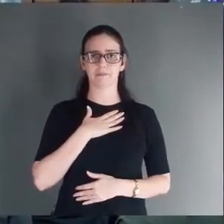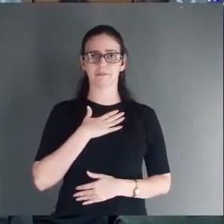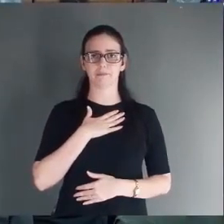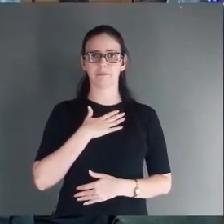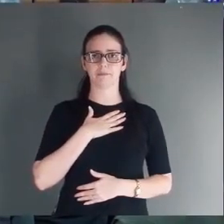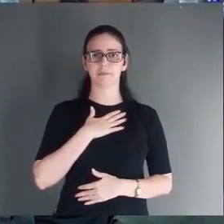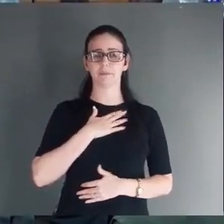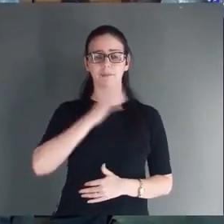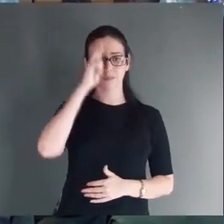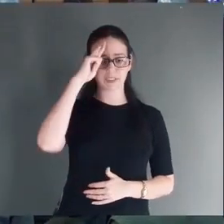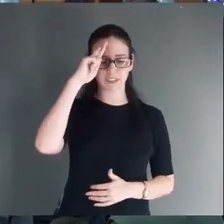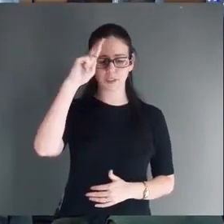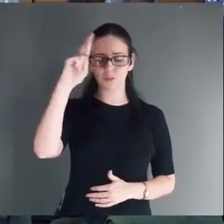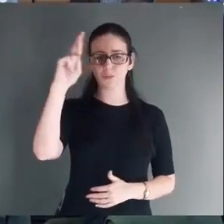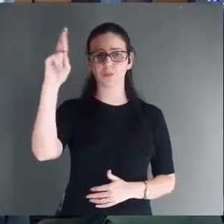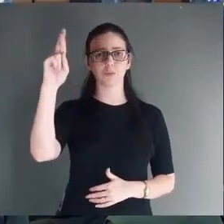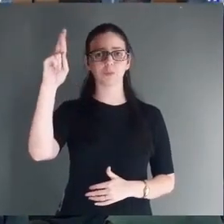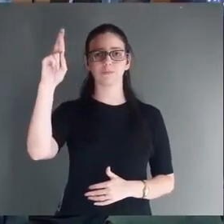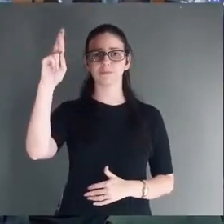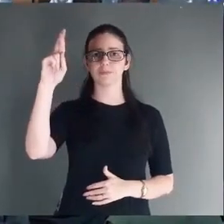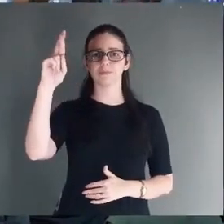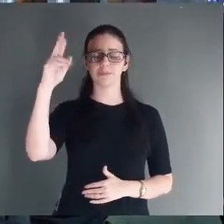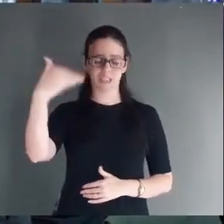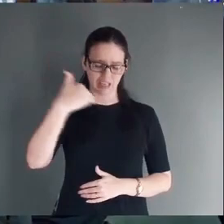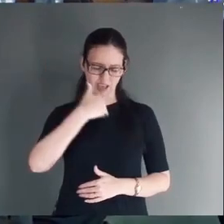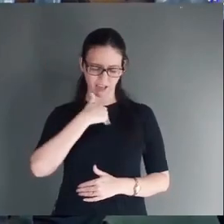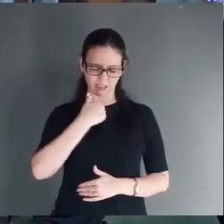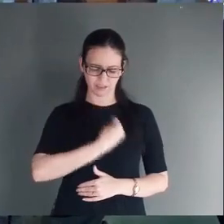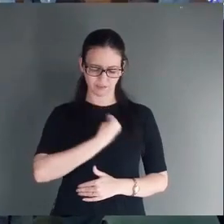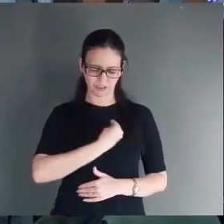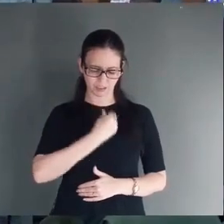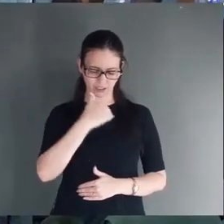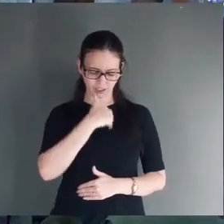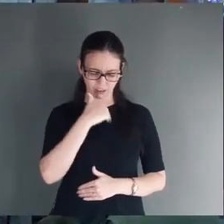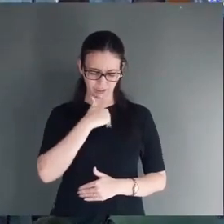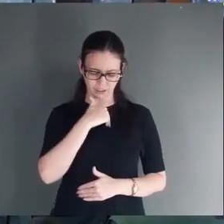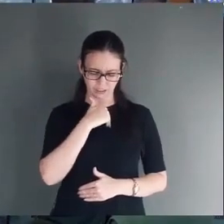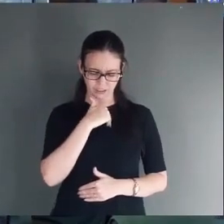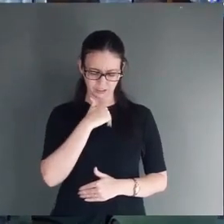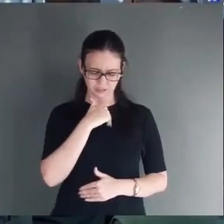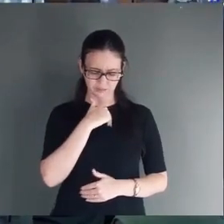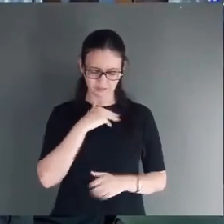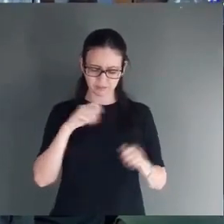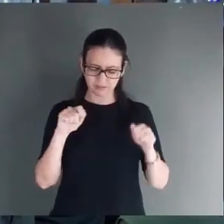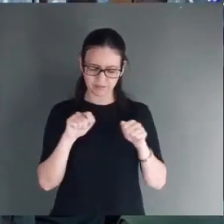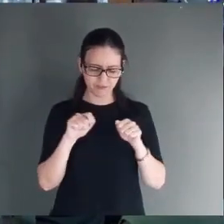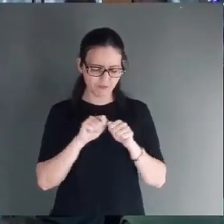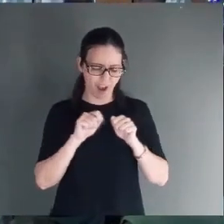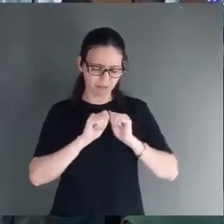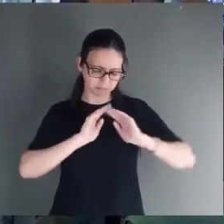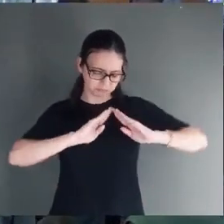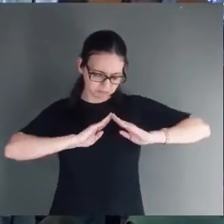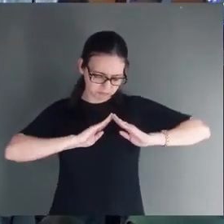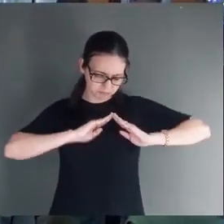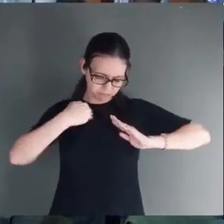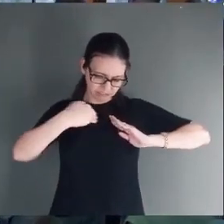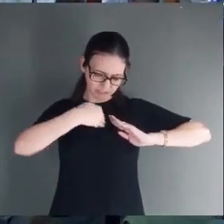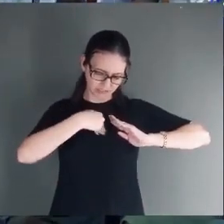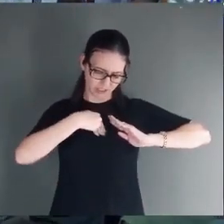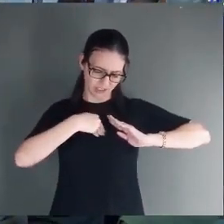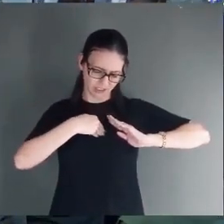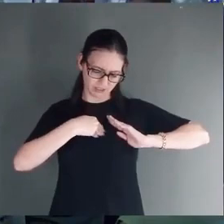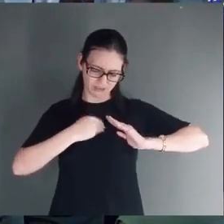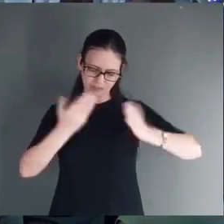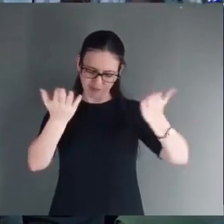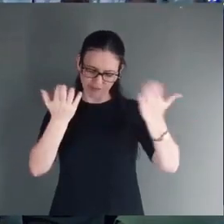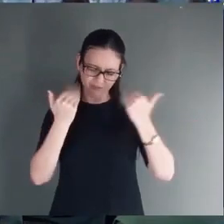Oh Deus. Entra em minha vida. E faça morada. Entra